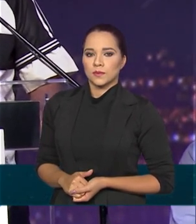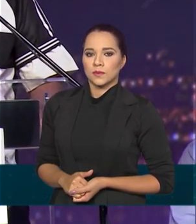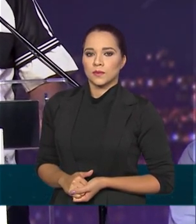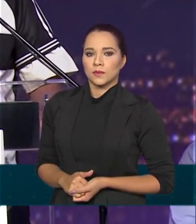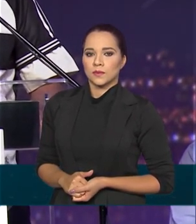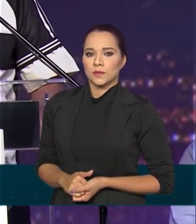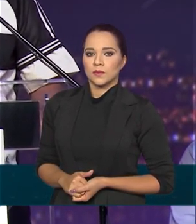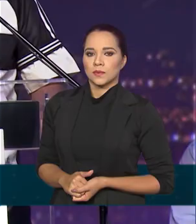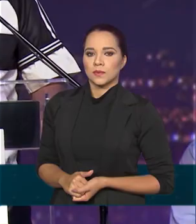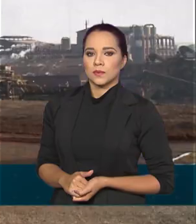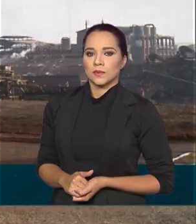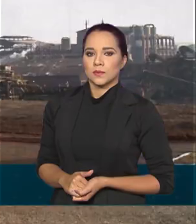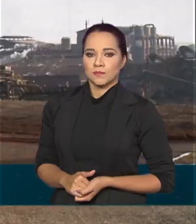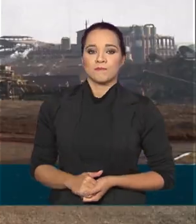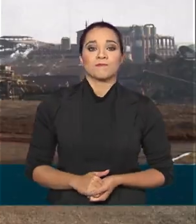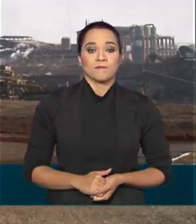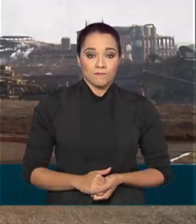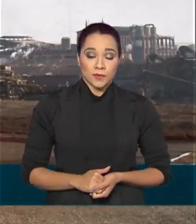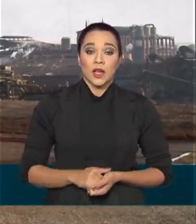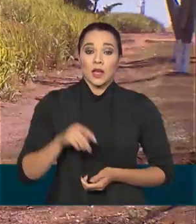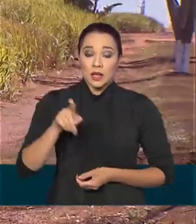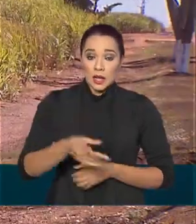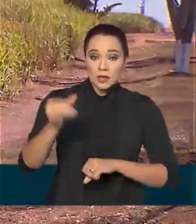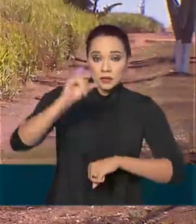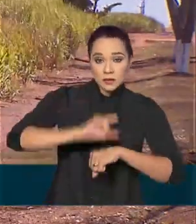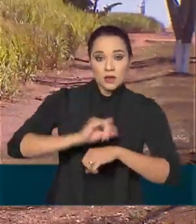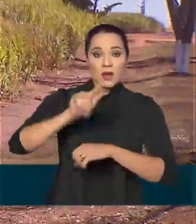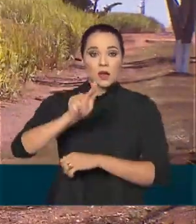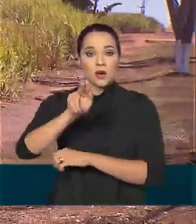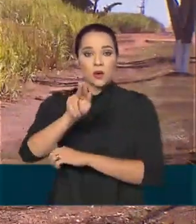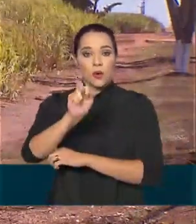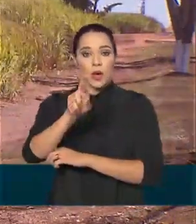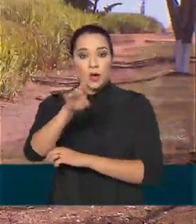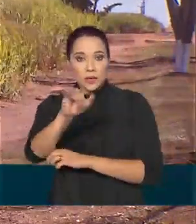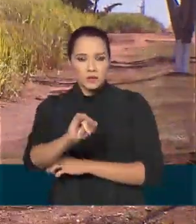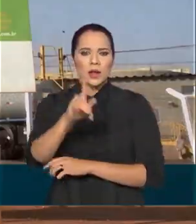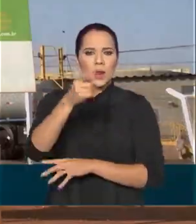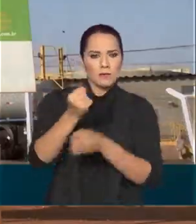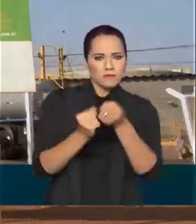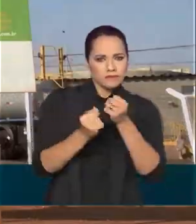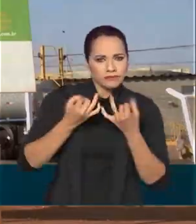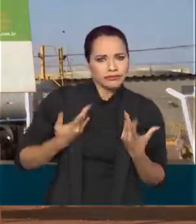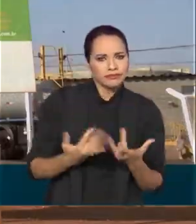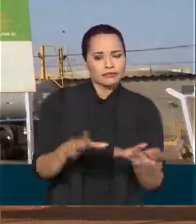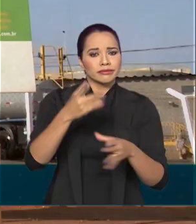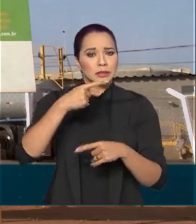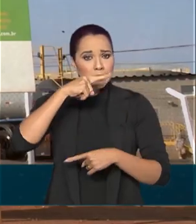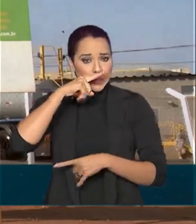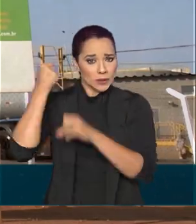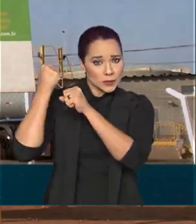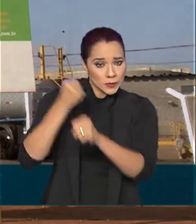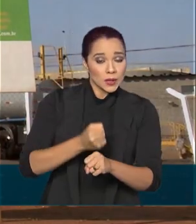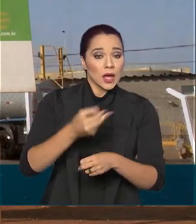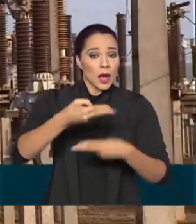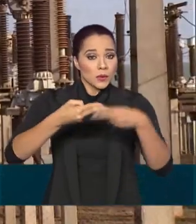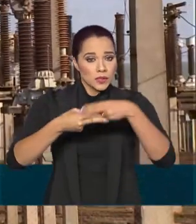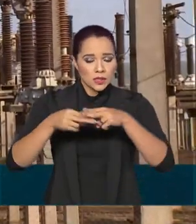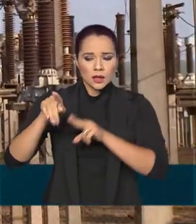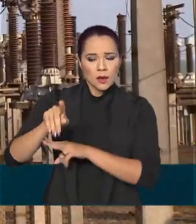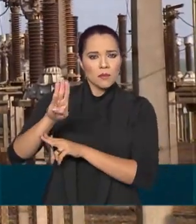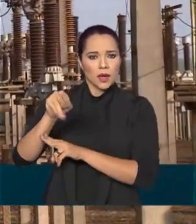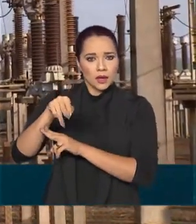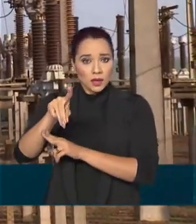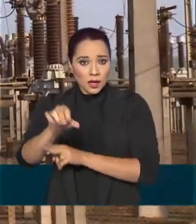atingiremos a esse objetivo. Instalada em Guariba, região produtora de cana de açúcar, a usina, financiada pelo BNDES,